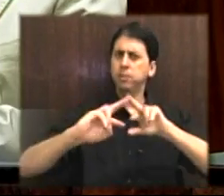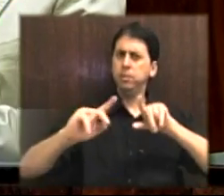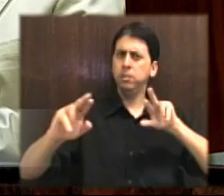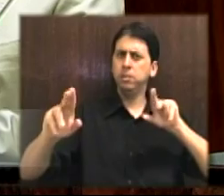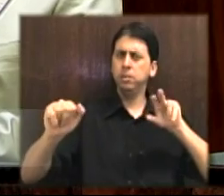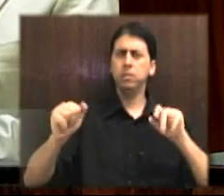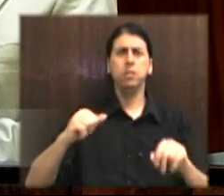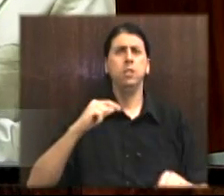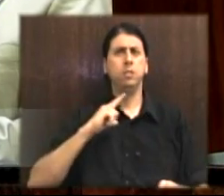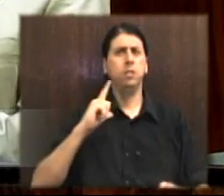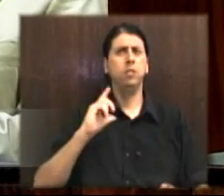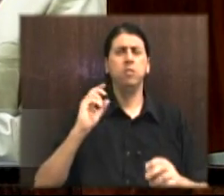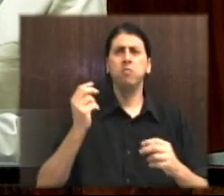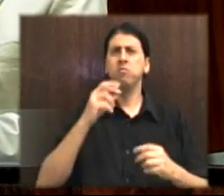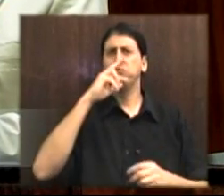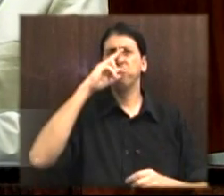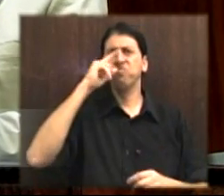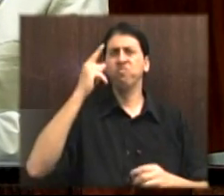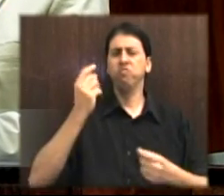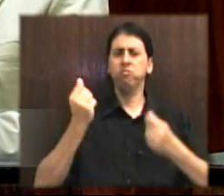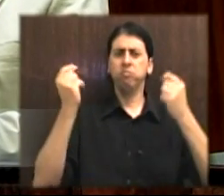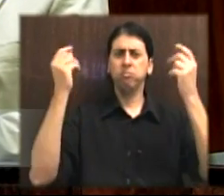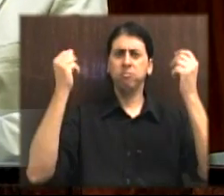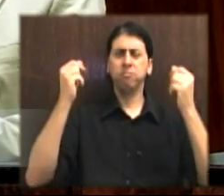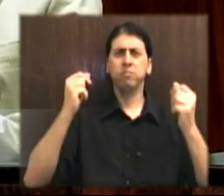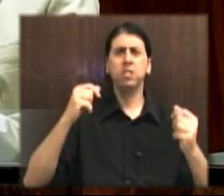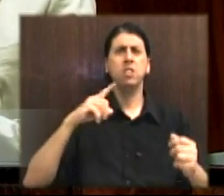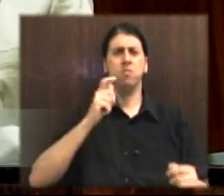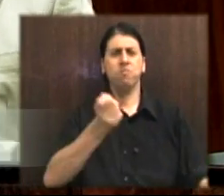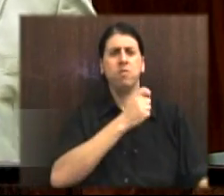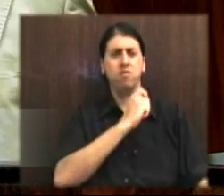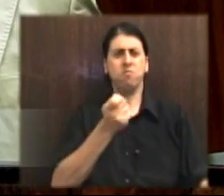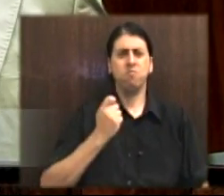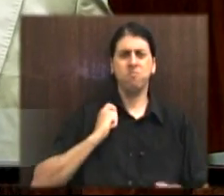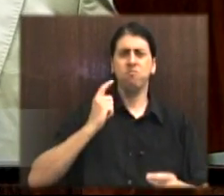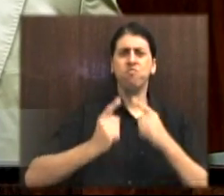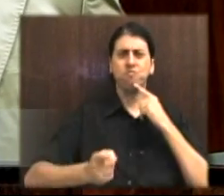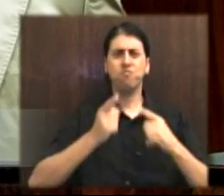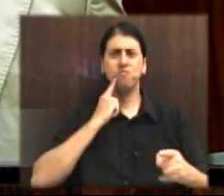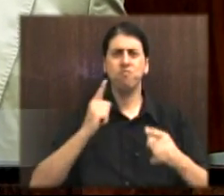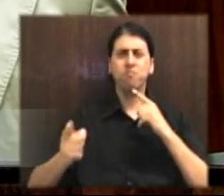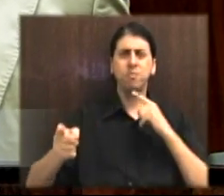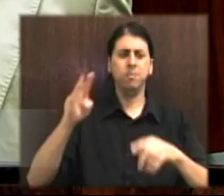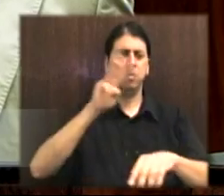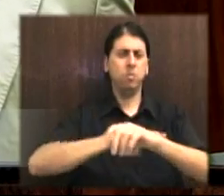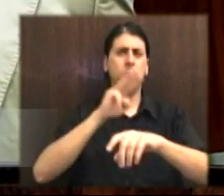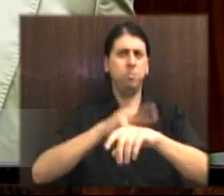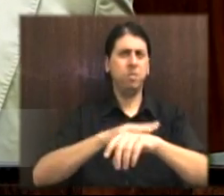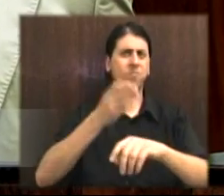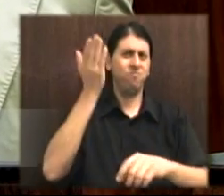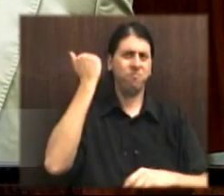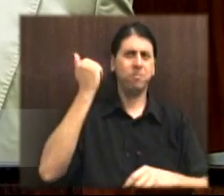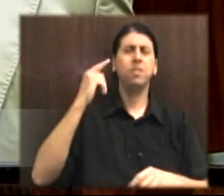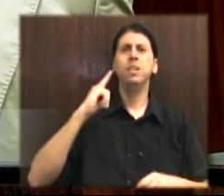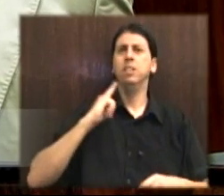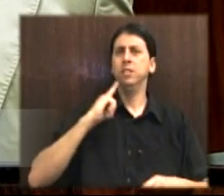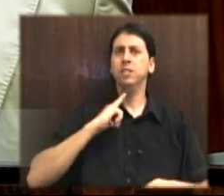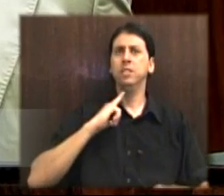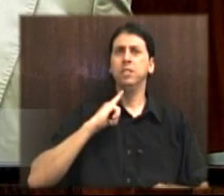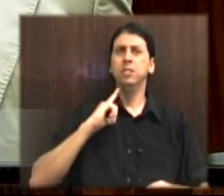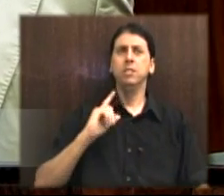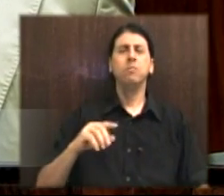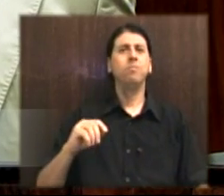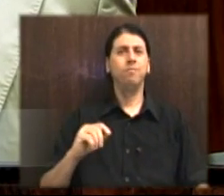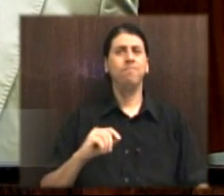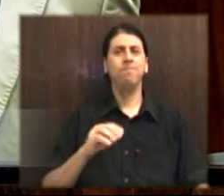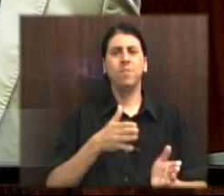pretendiam as elites escravocratas da época, a indignação com